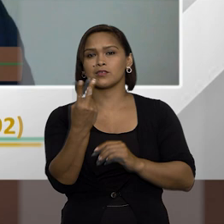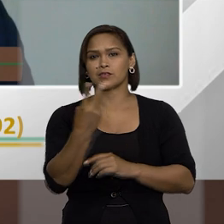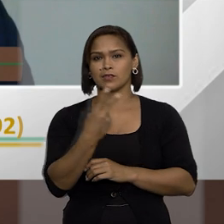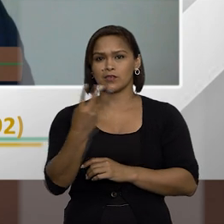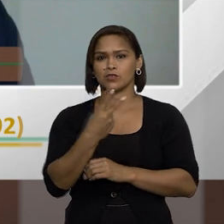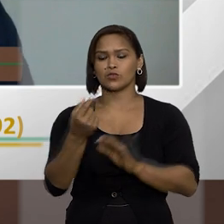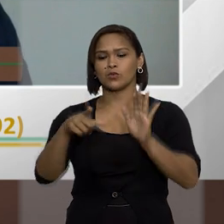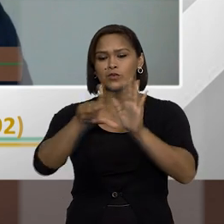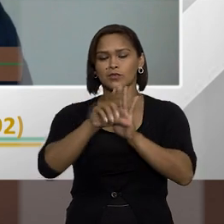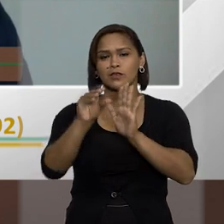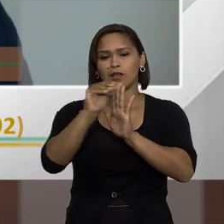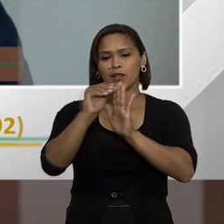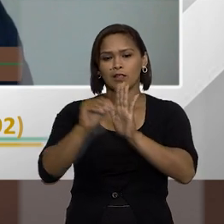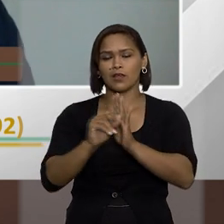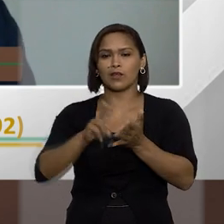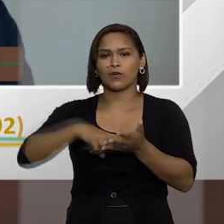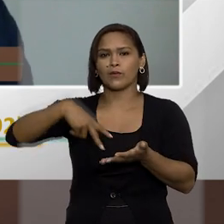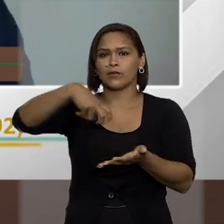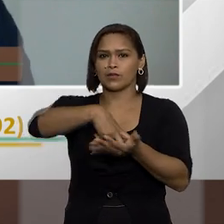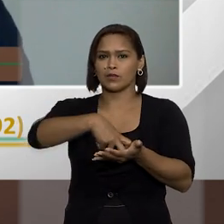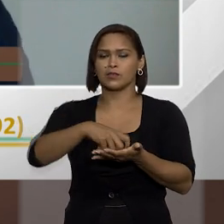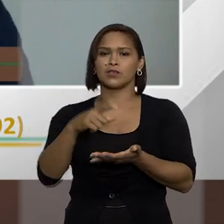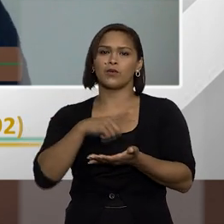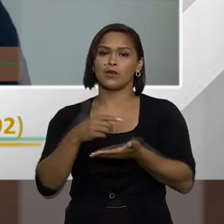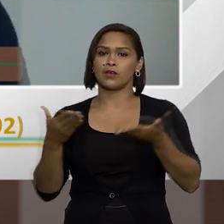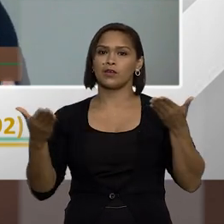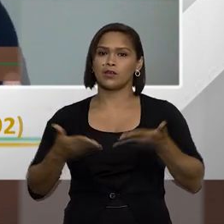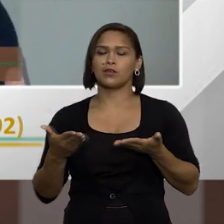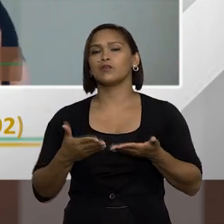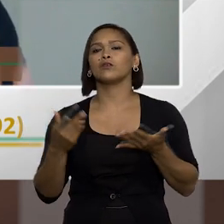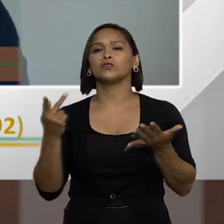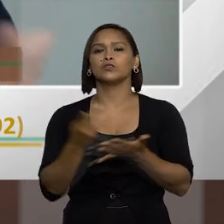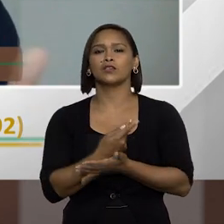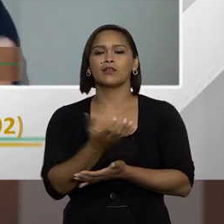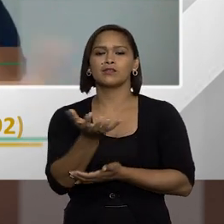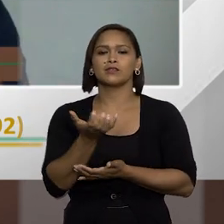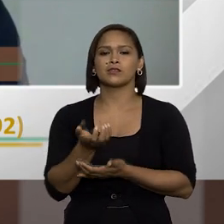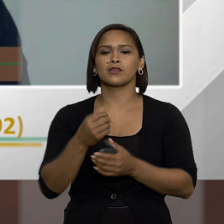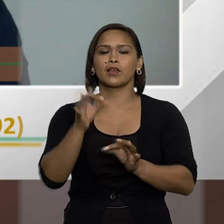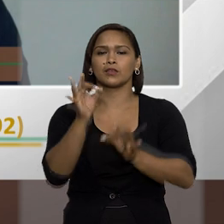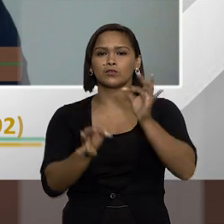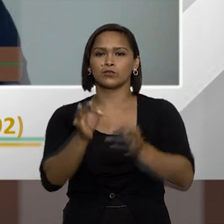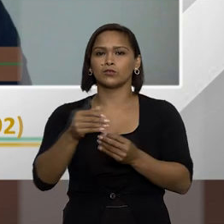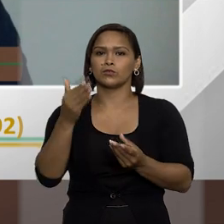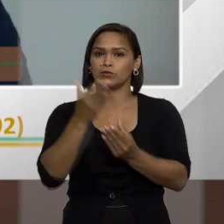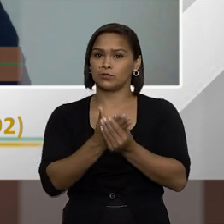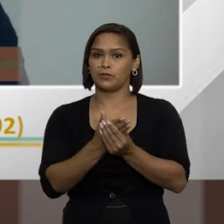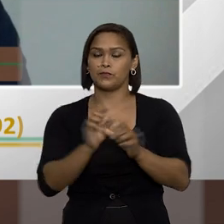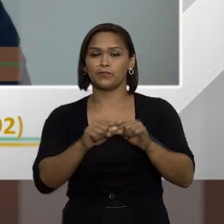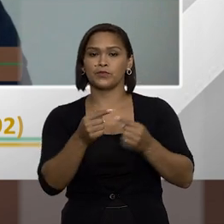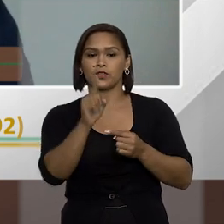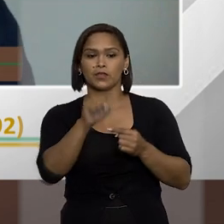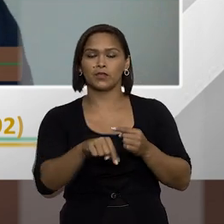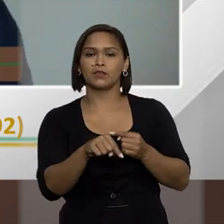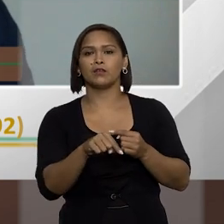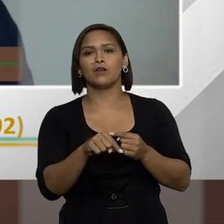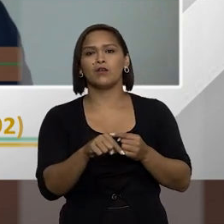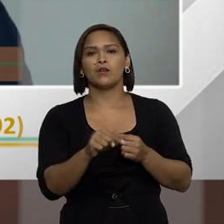daquelas duas sanções, duas condenações que atualmente elas exigem o trânsito em julgado. Então,